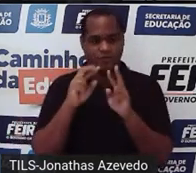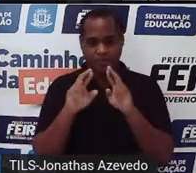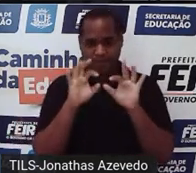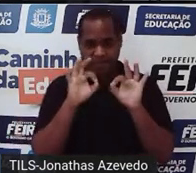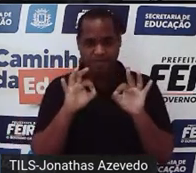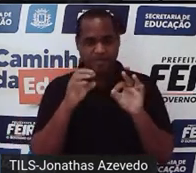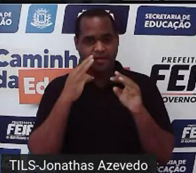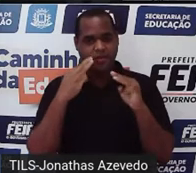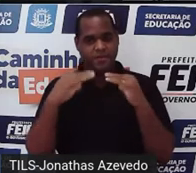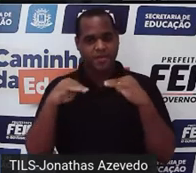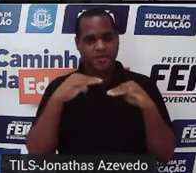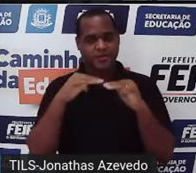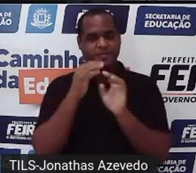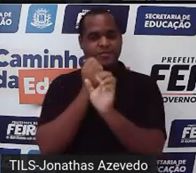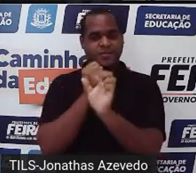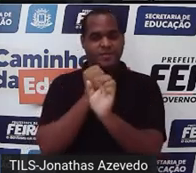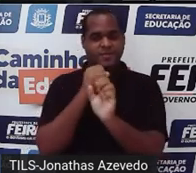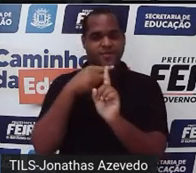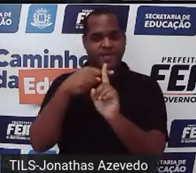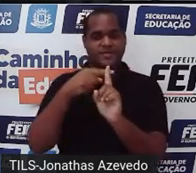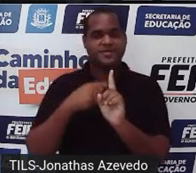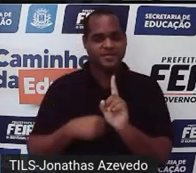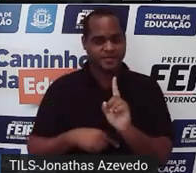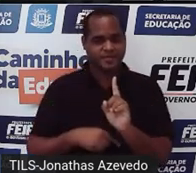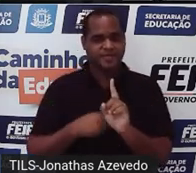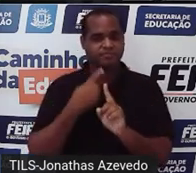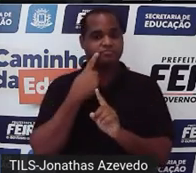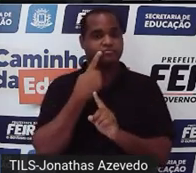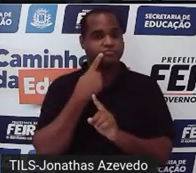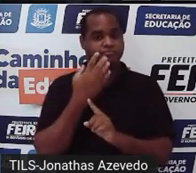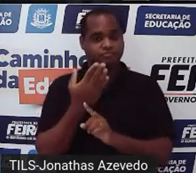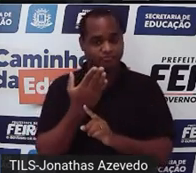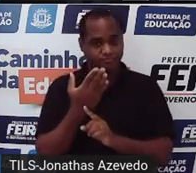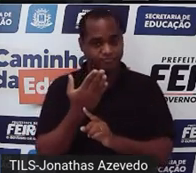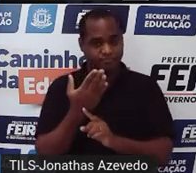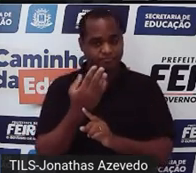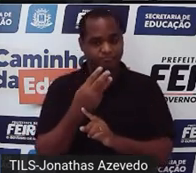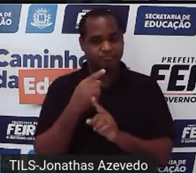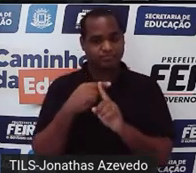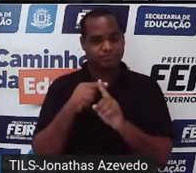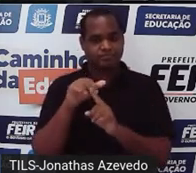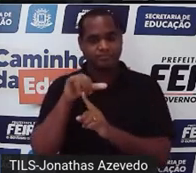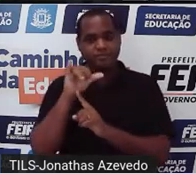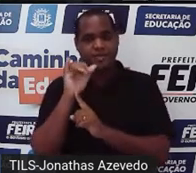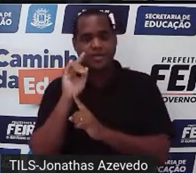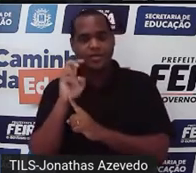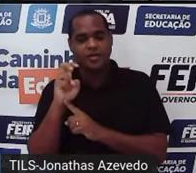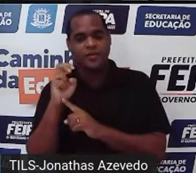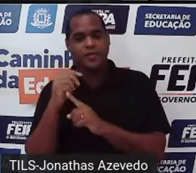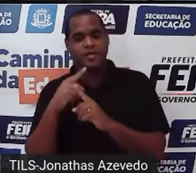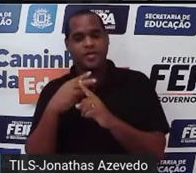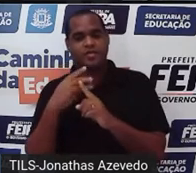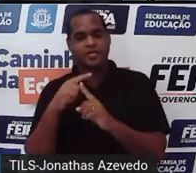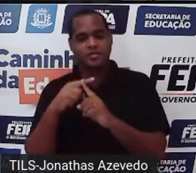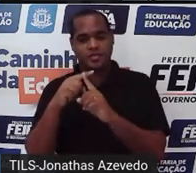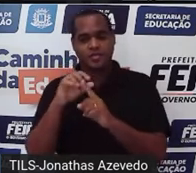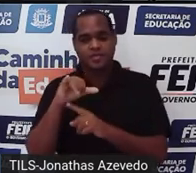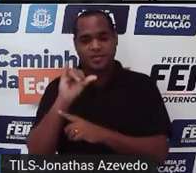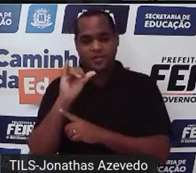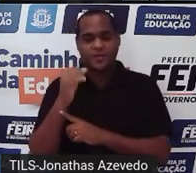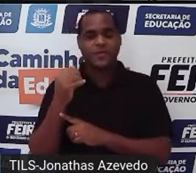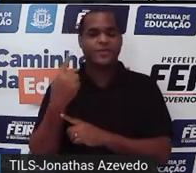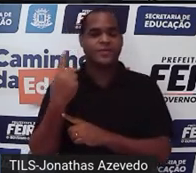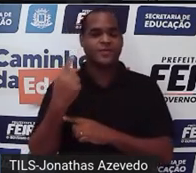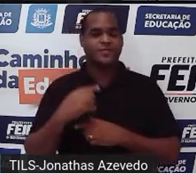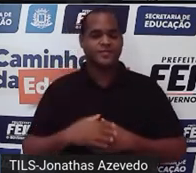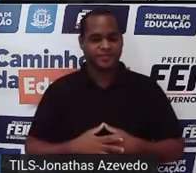usando o método da adição, e o sistema tem as equações 3x mais y, igual a 5, x mais y, igual a 1. Então, pelo